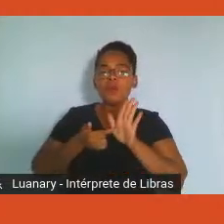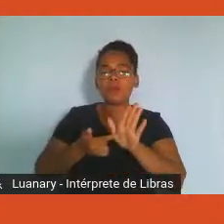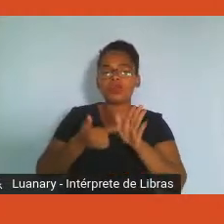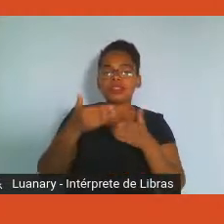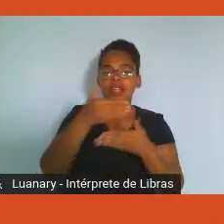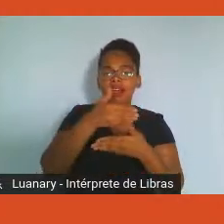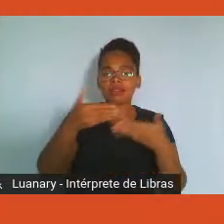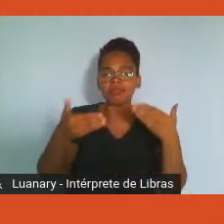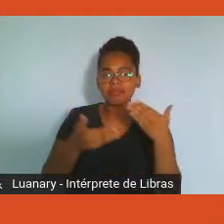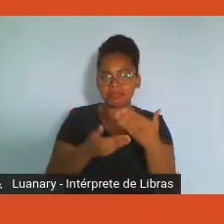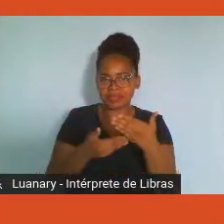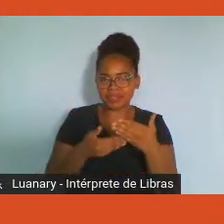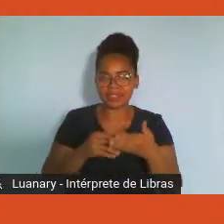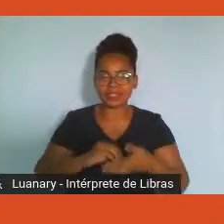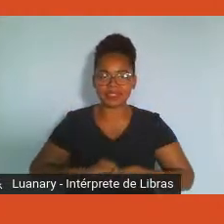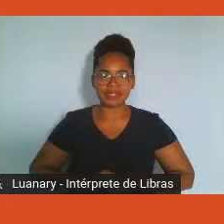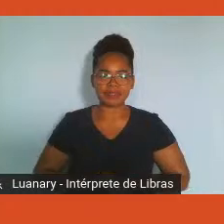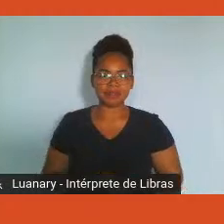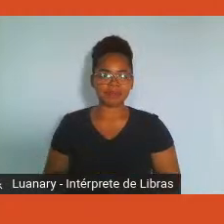Muito bem-vindos.